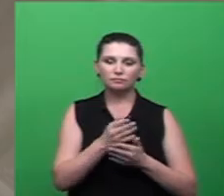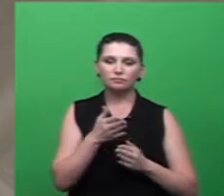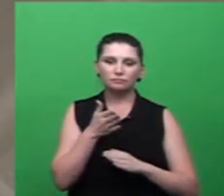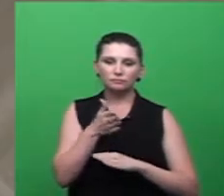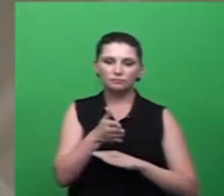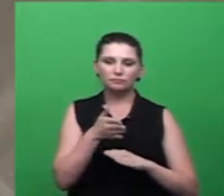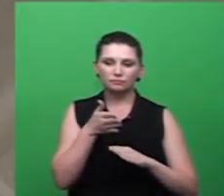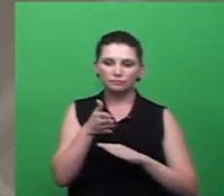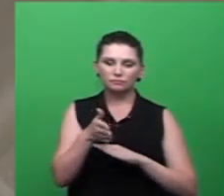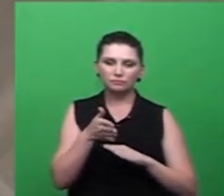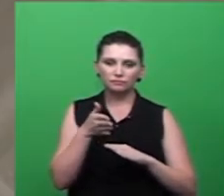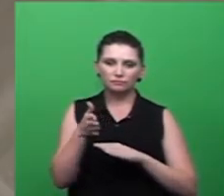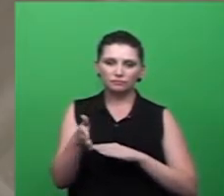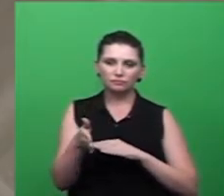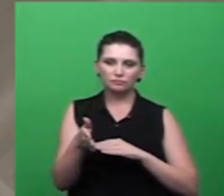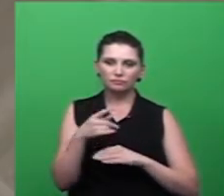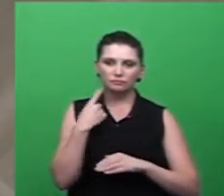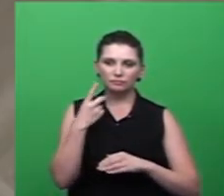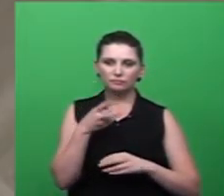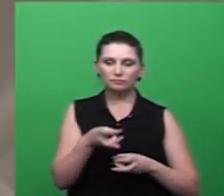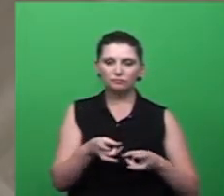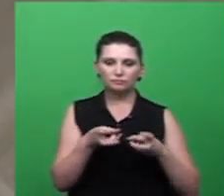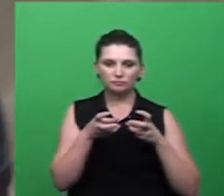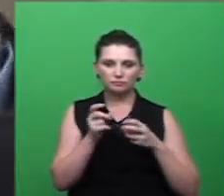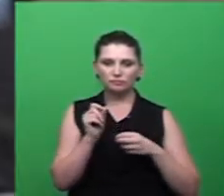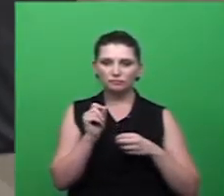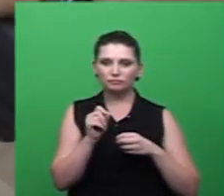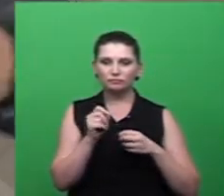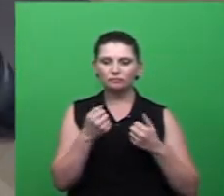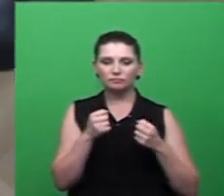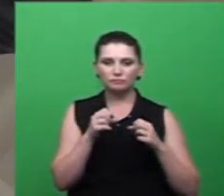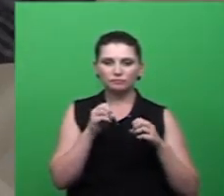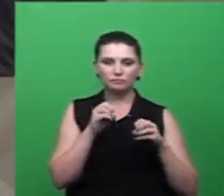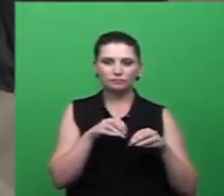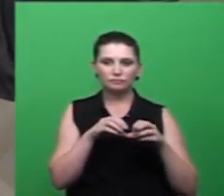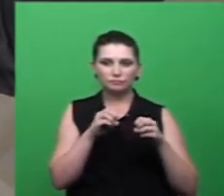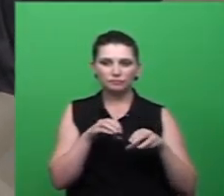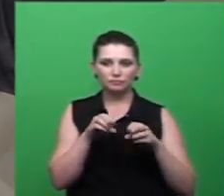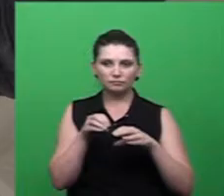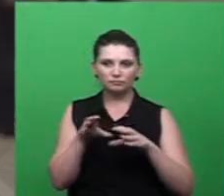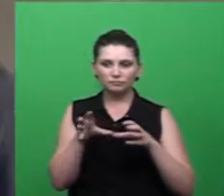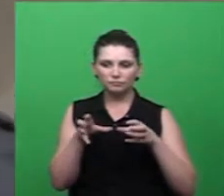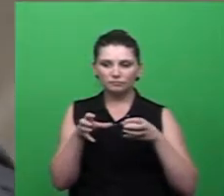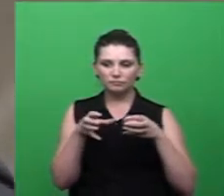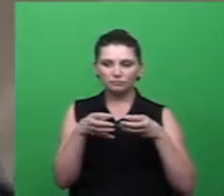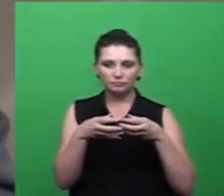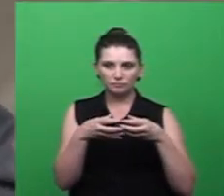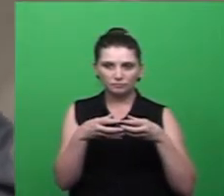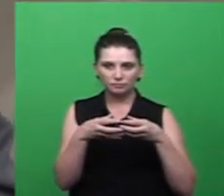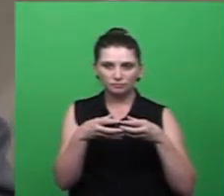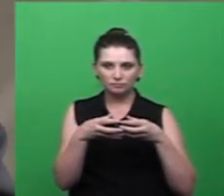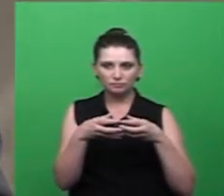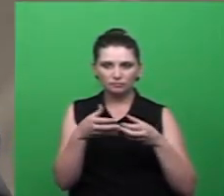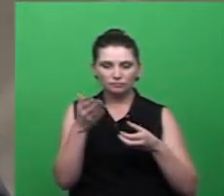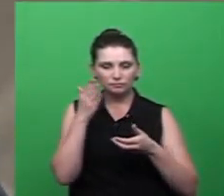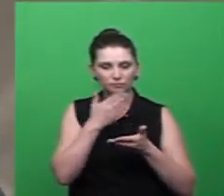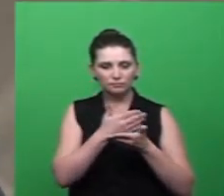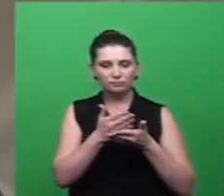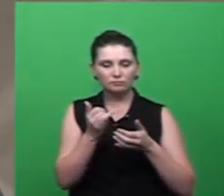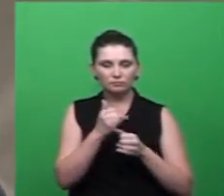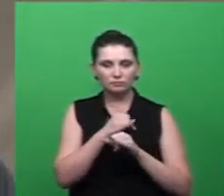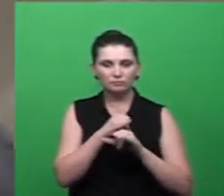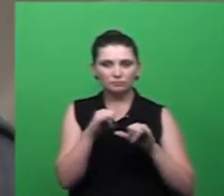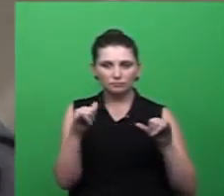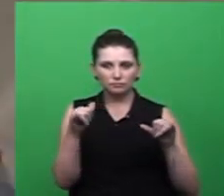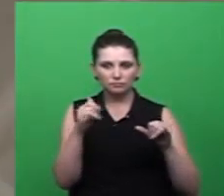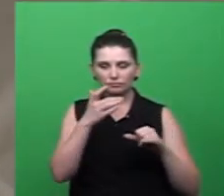muito bons olhos o mutirão no sentido de educação porque o mutirão ele ganha mídia e aí as pessoas elas começam a se conscientizar